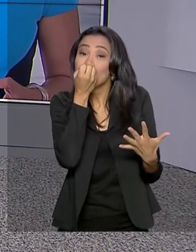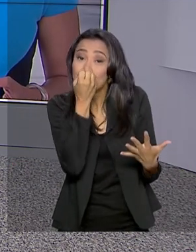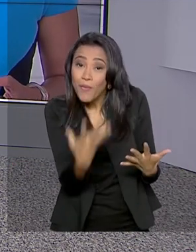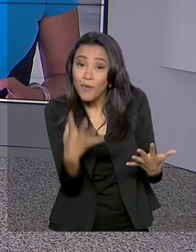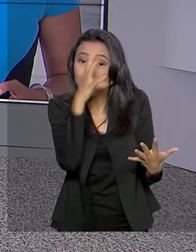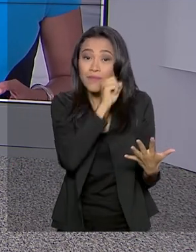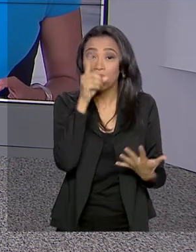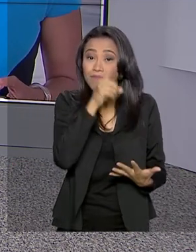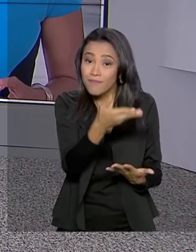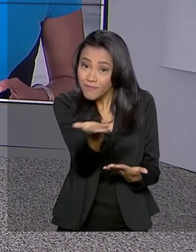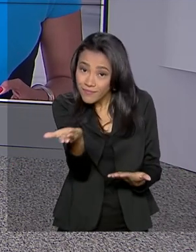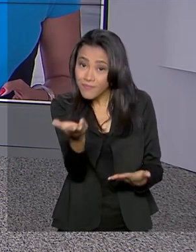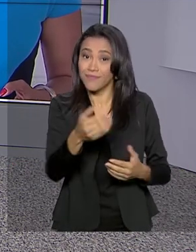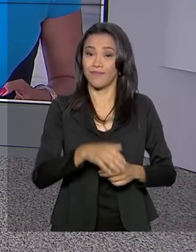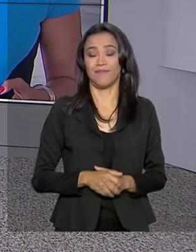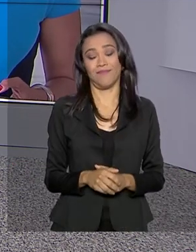você.